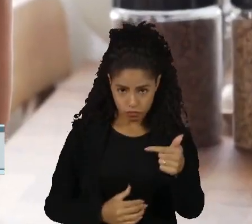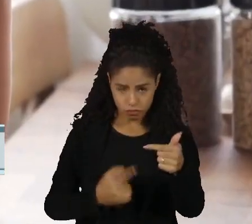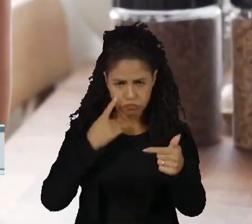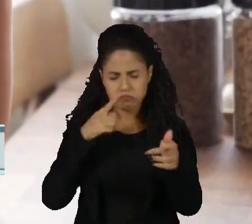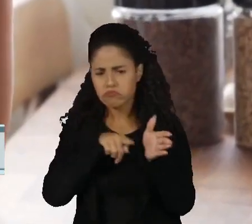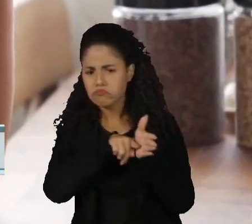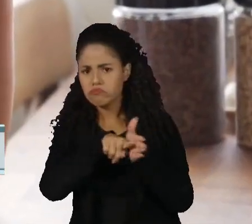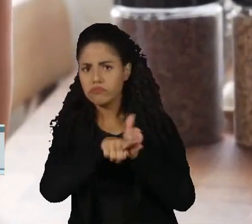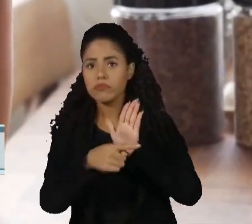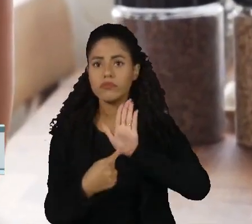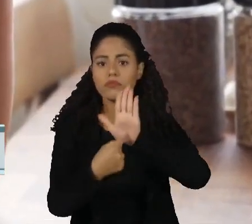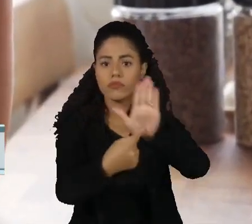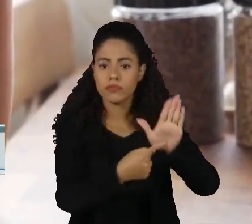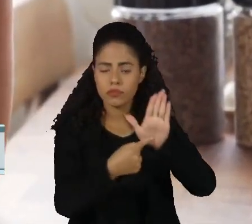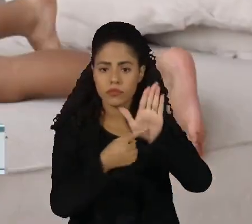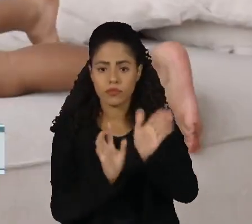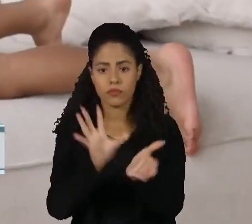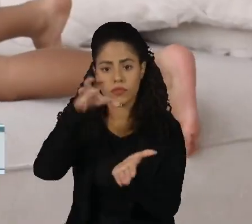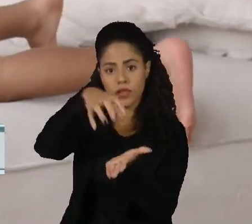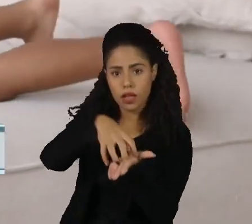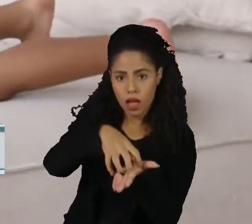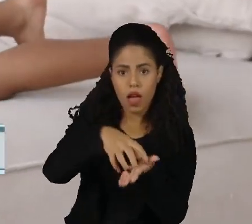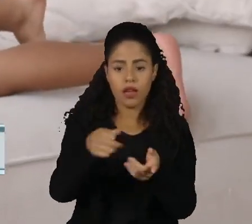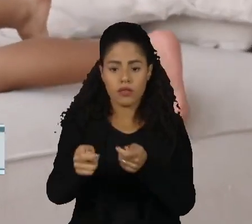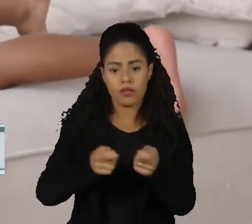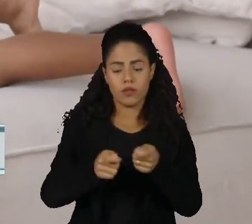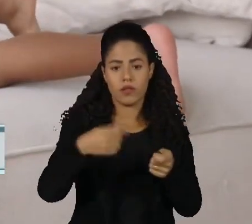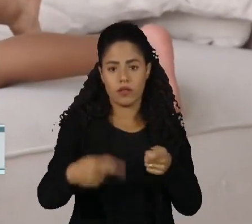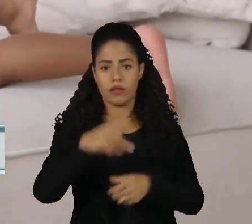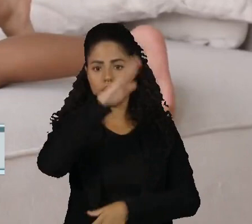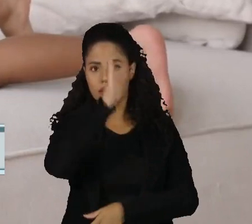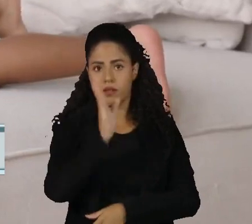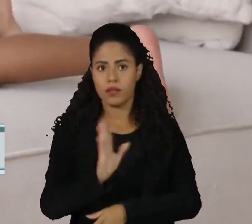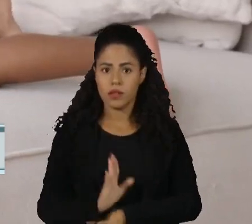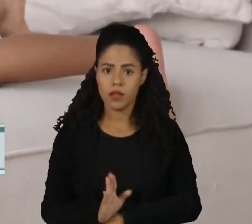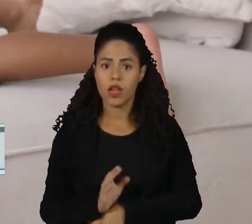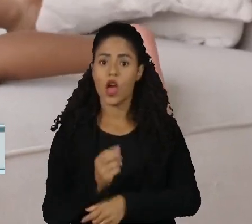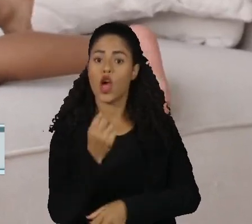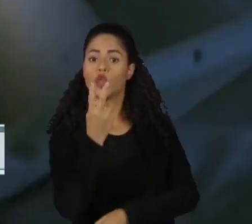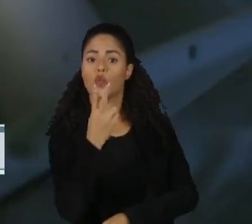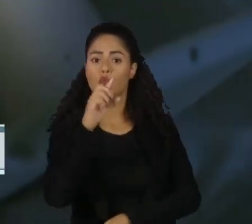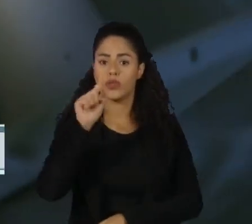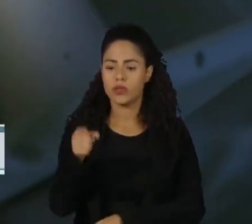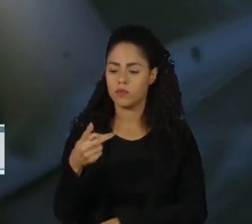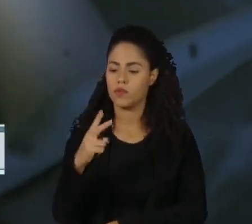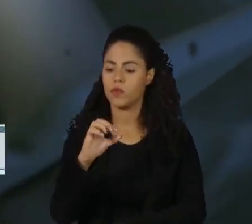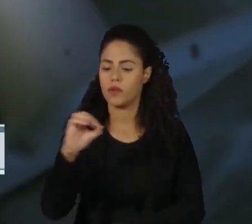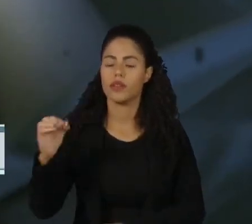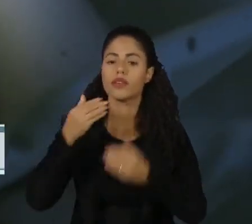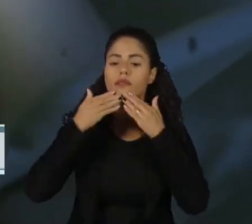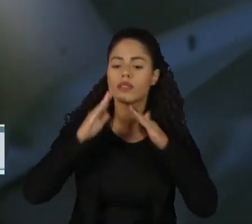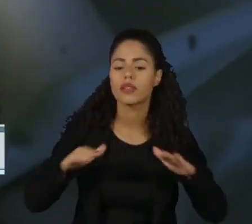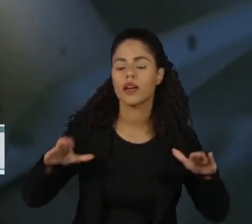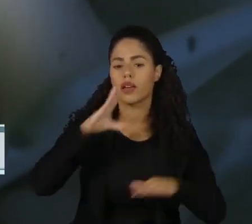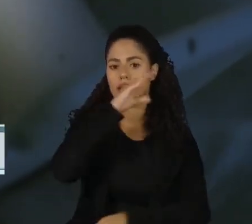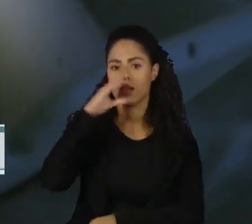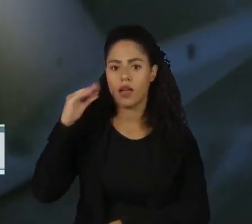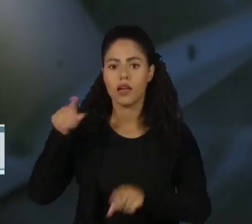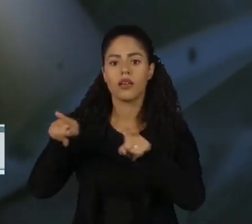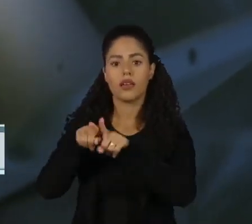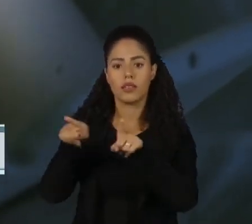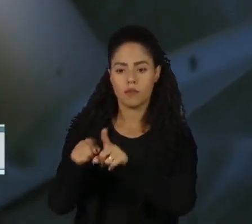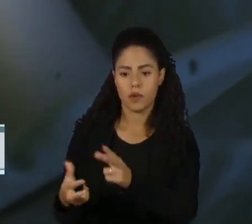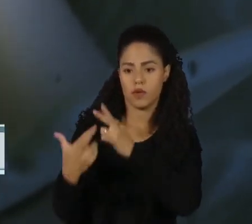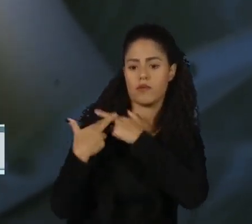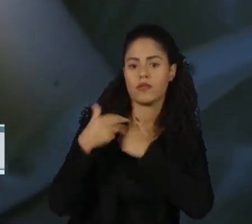pesquisa foi divulgada pelo Comitê Gestor da Internet no Brasil e feita com mais de 2.500 crianças e jovens, além de pais e